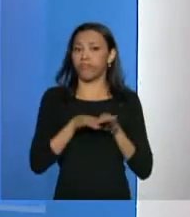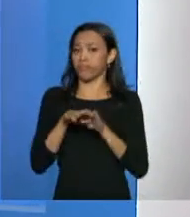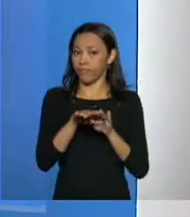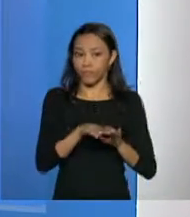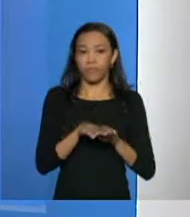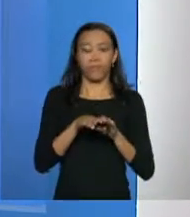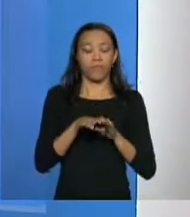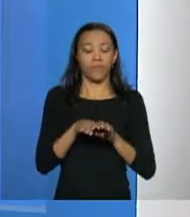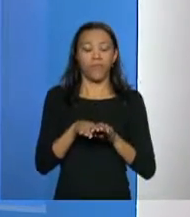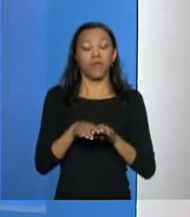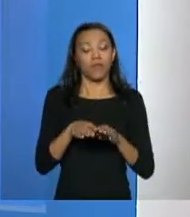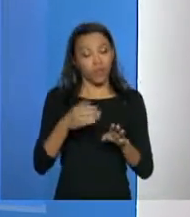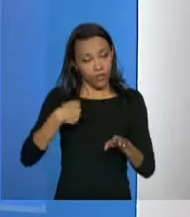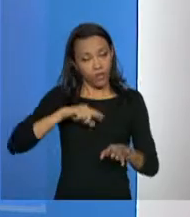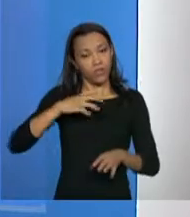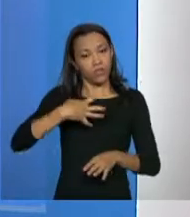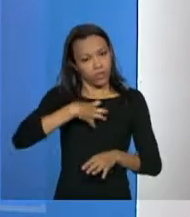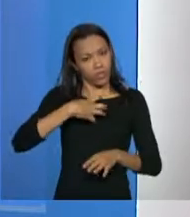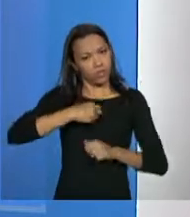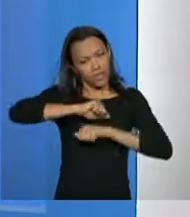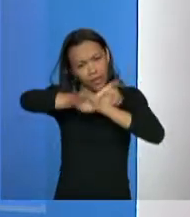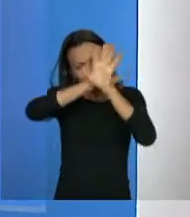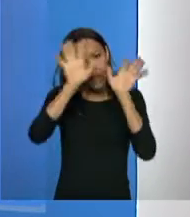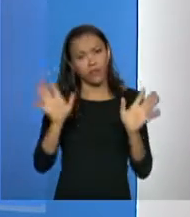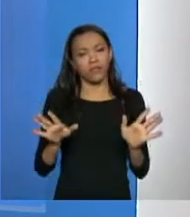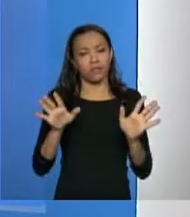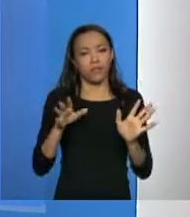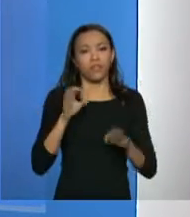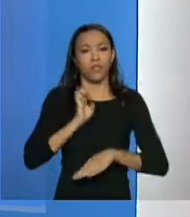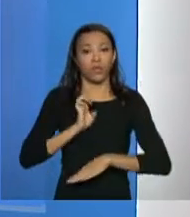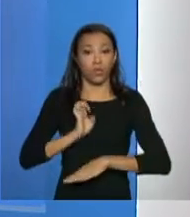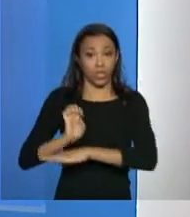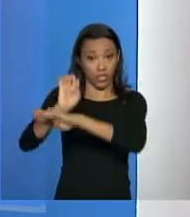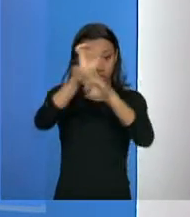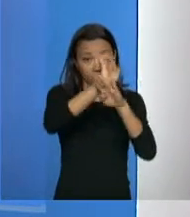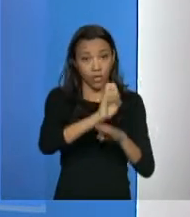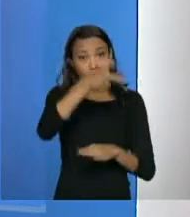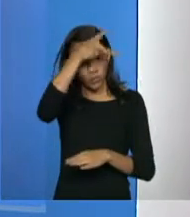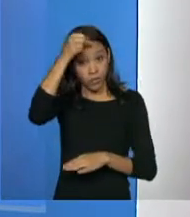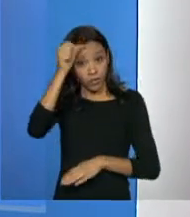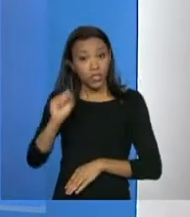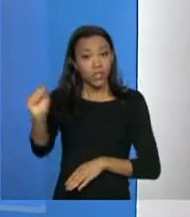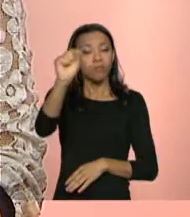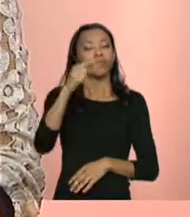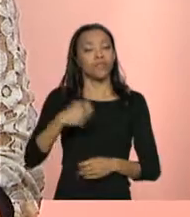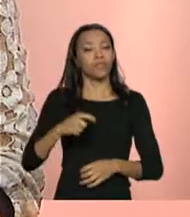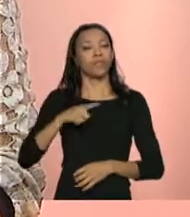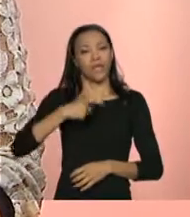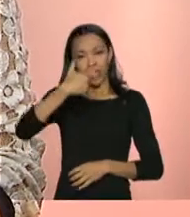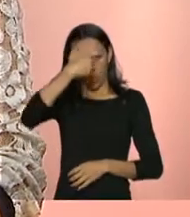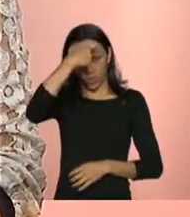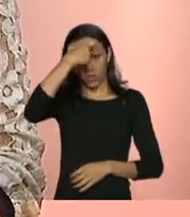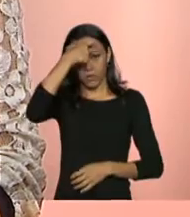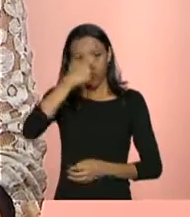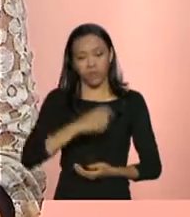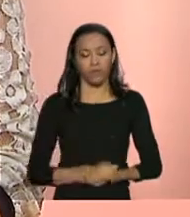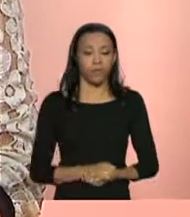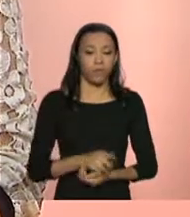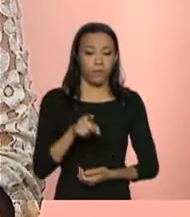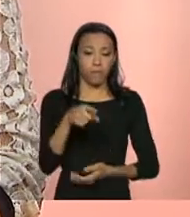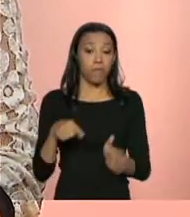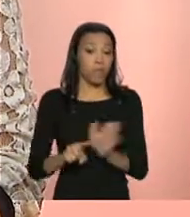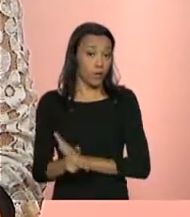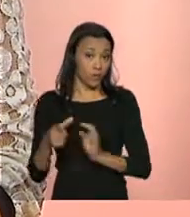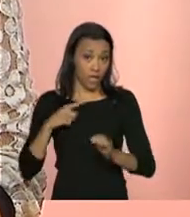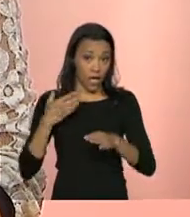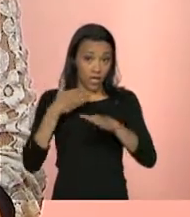tem muito claramente para nós, e os municípios e os estados também têm que ter isso para eles. Eles têm acesso só, então, à sua área